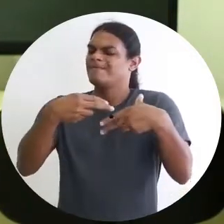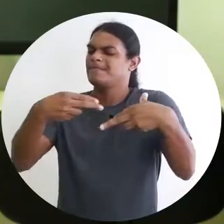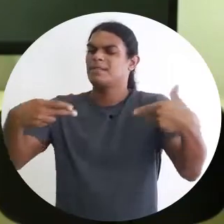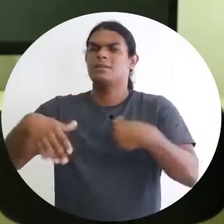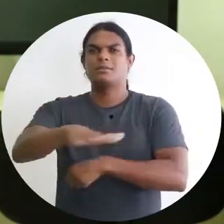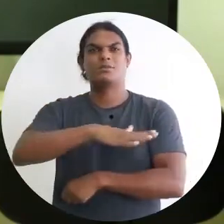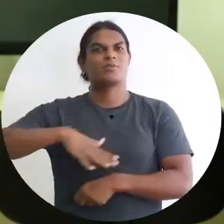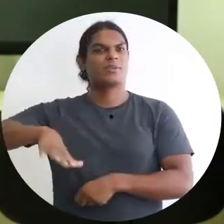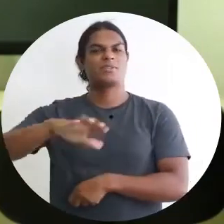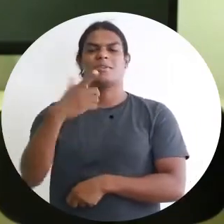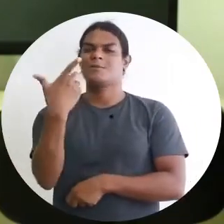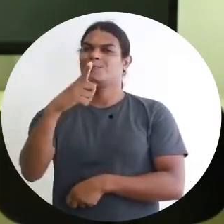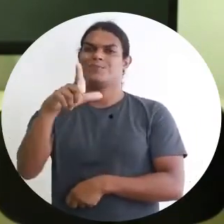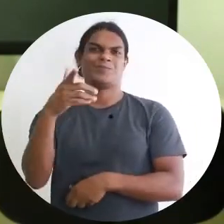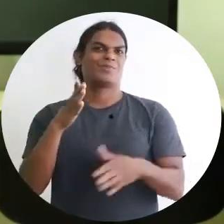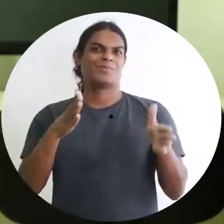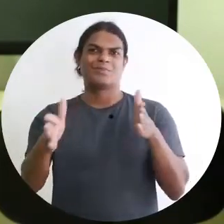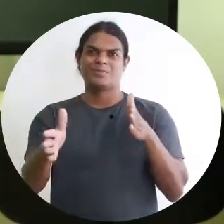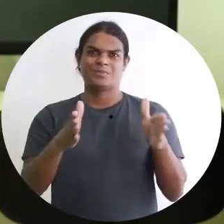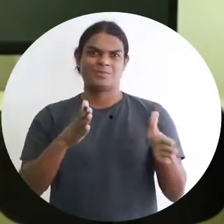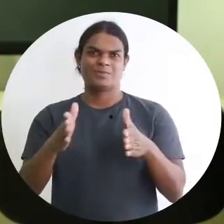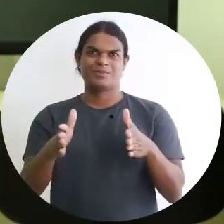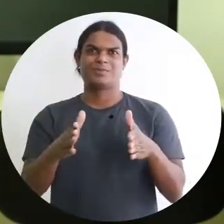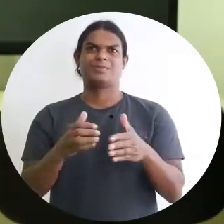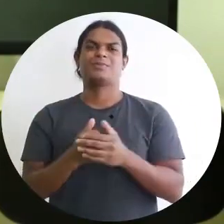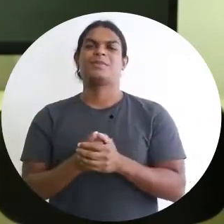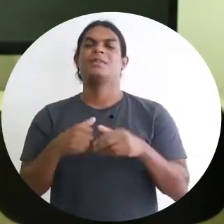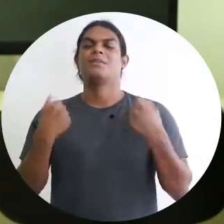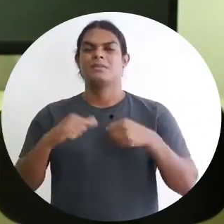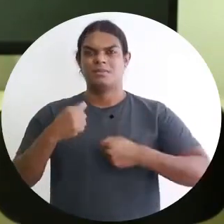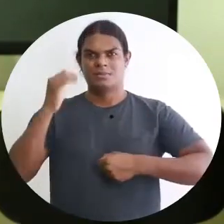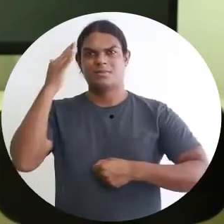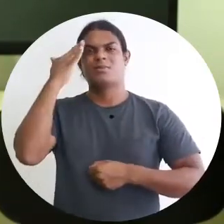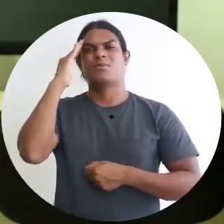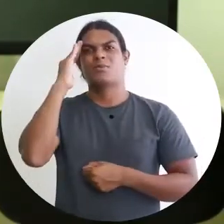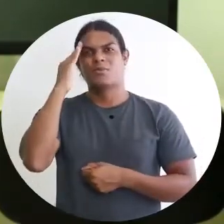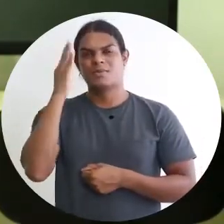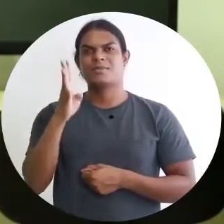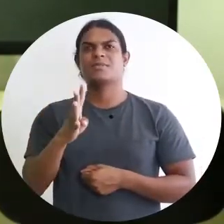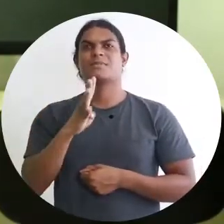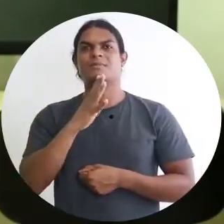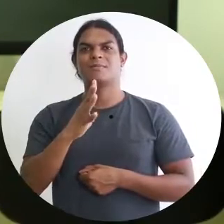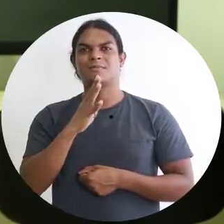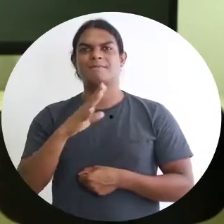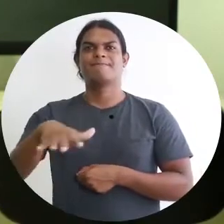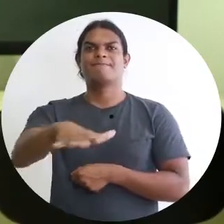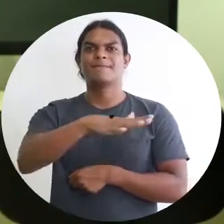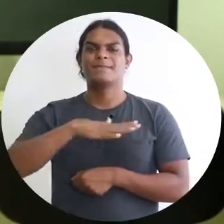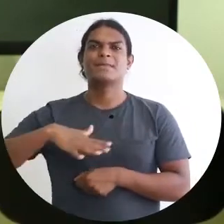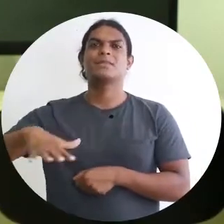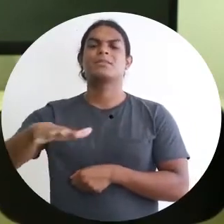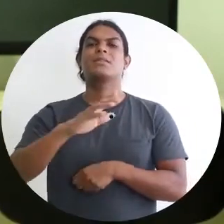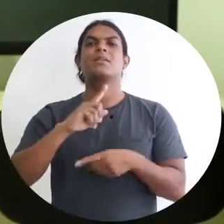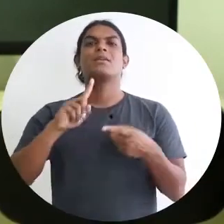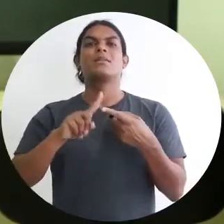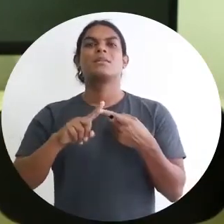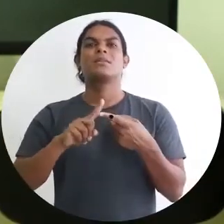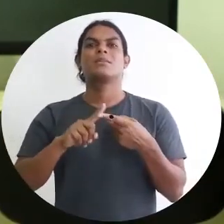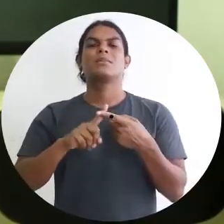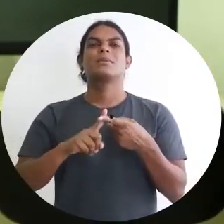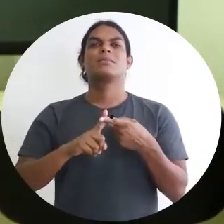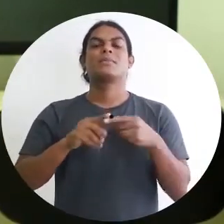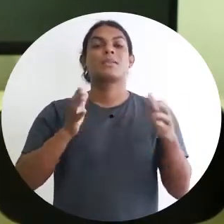não são tão acessíveis assim. Então, a gente vai precisar conhecer os espaços e, para isso, conhecer um pouco de acessibilidade